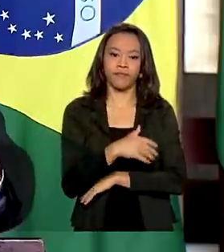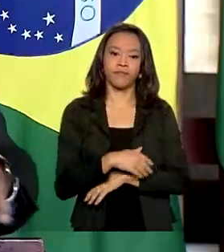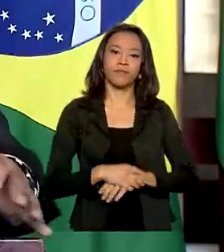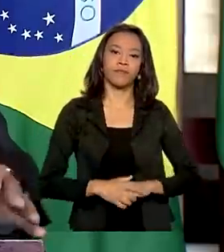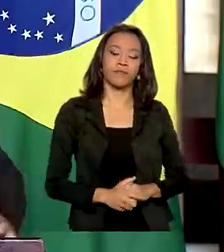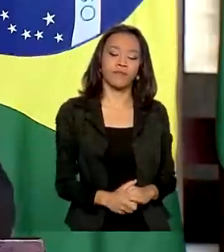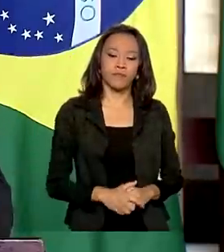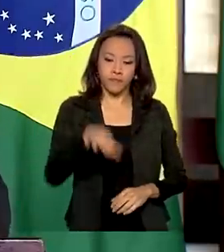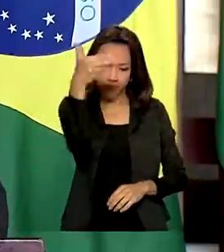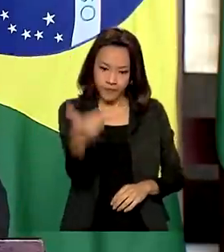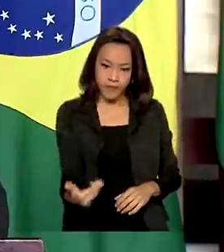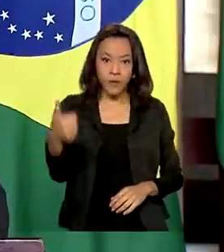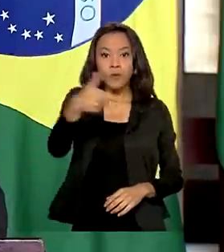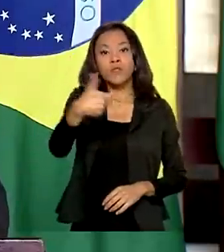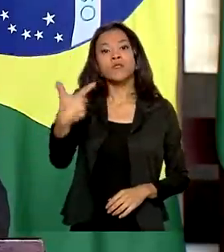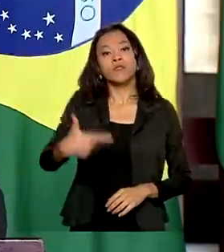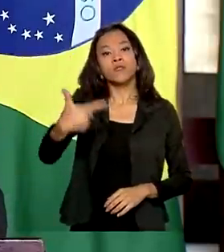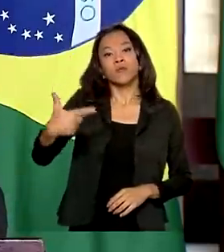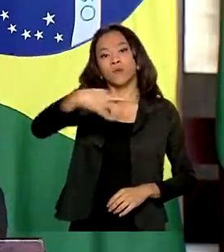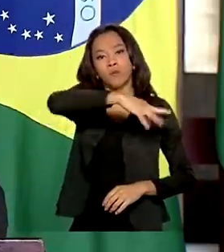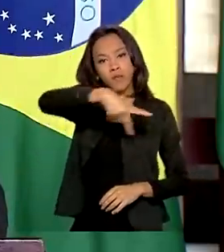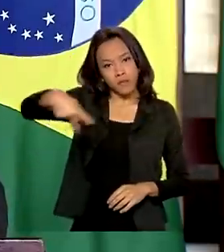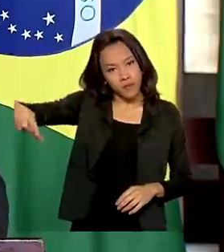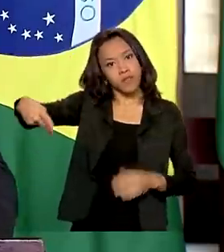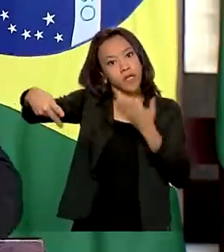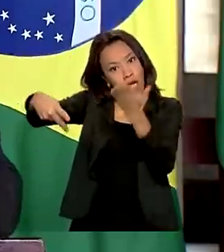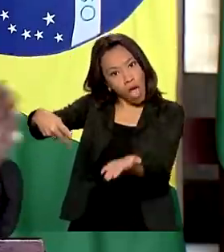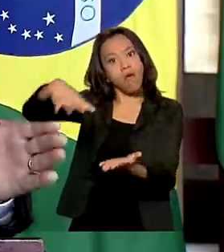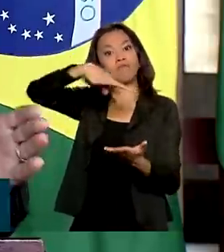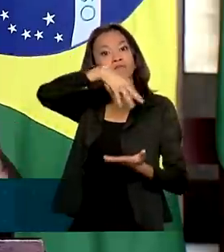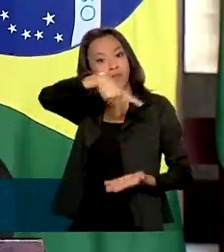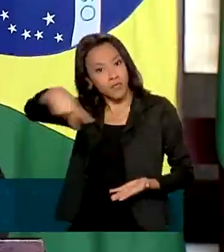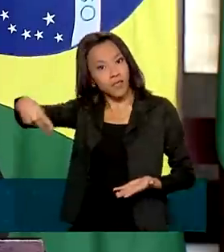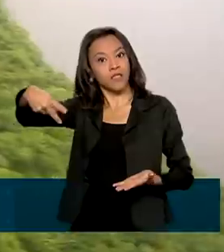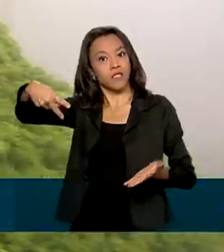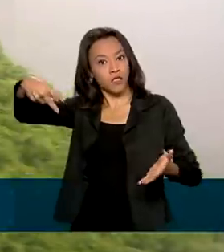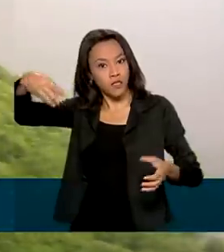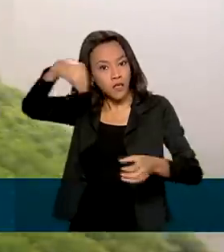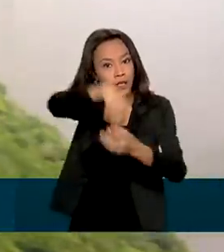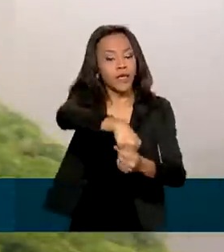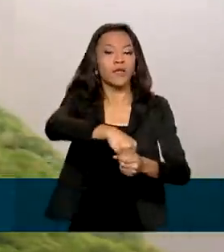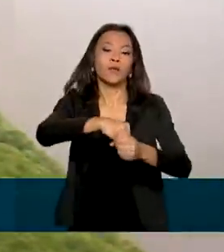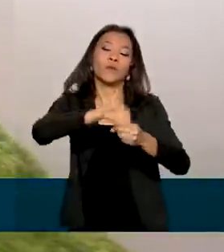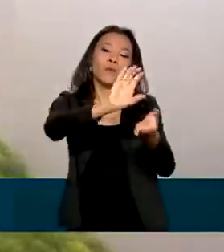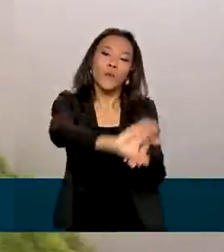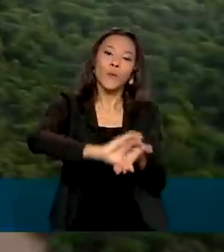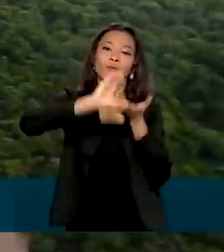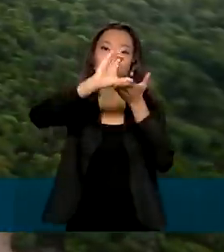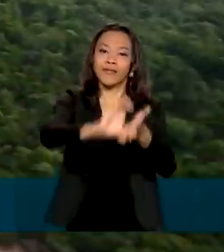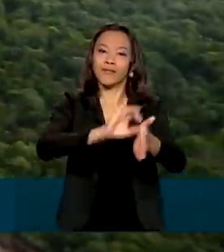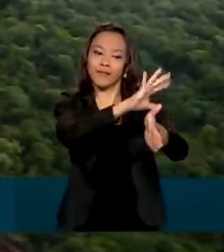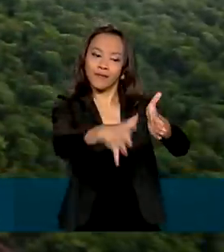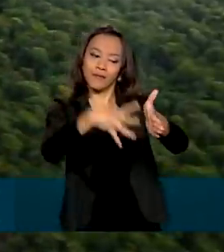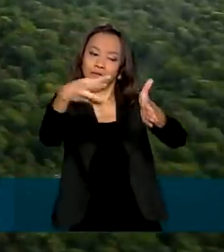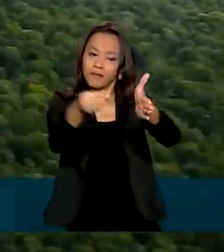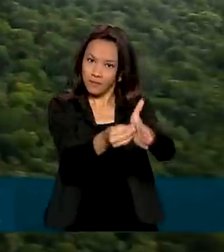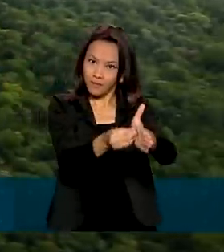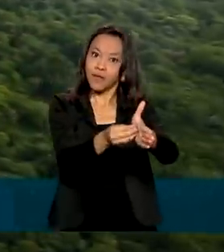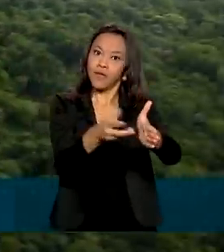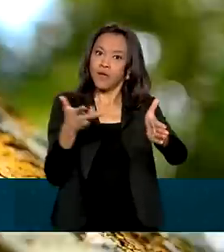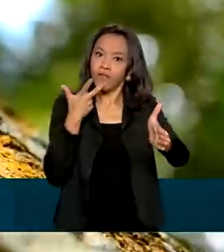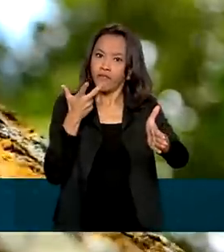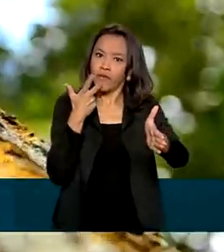vice-presidente Hamilton Mourão, que é presidente do Conselho da Amazônia, defendeu investimentos nas agências